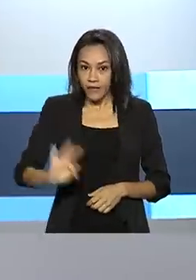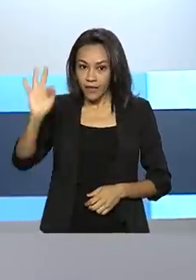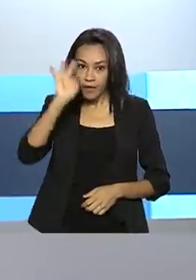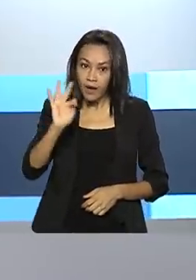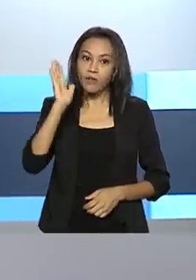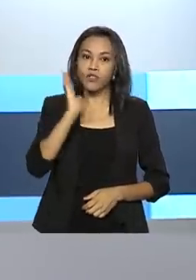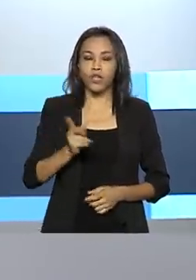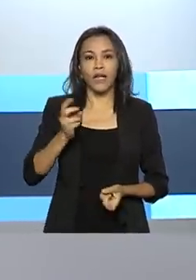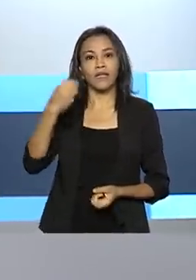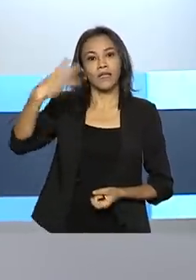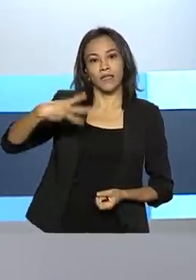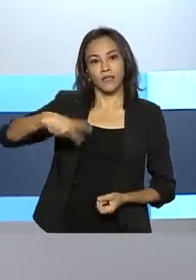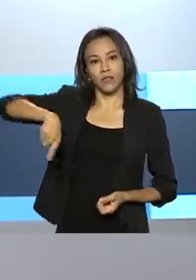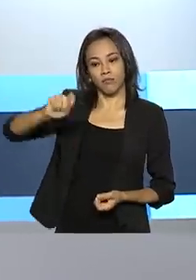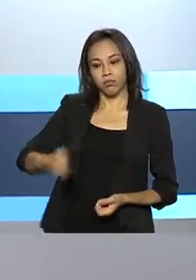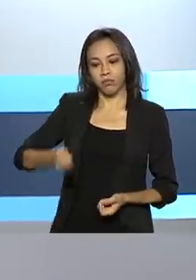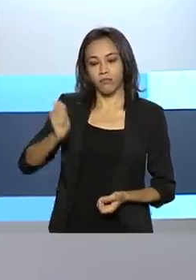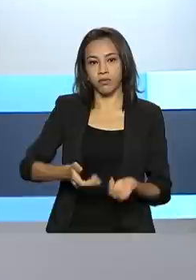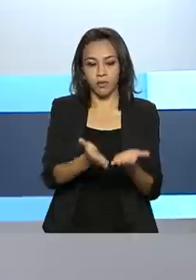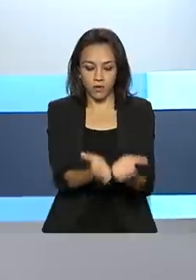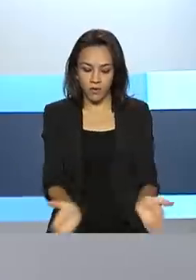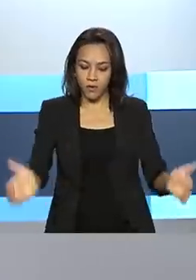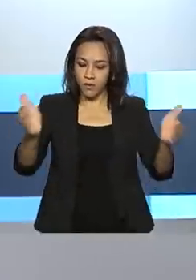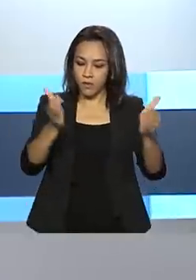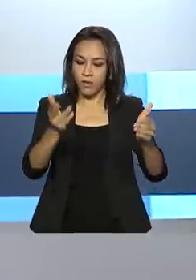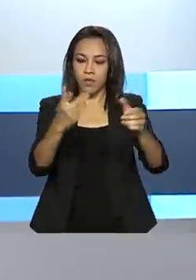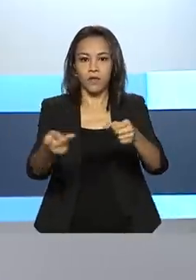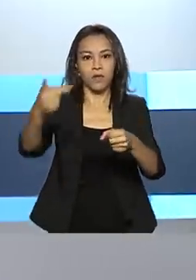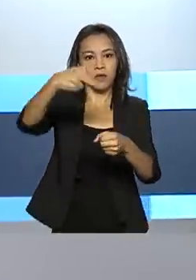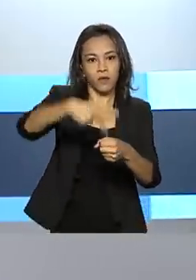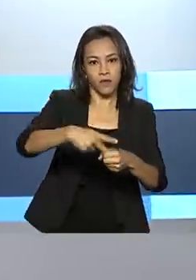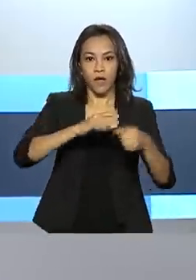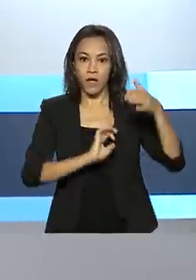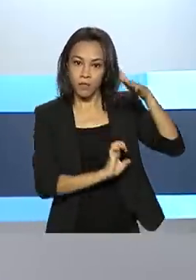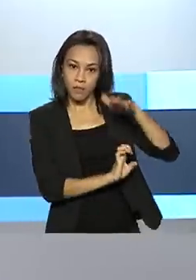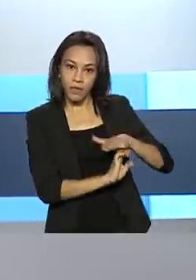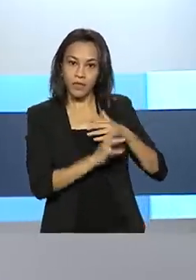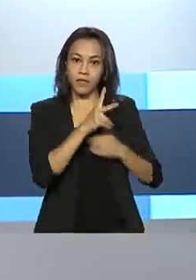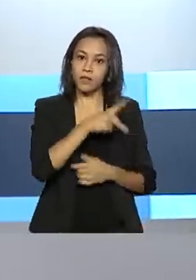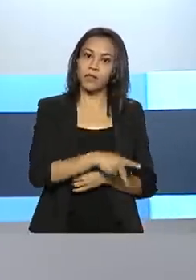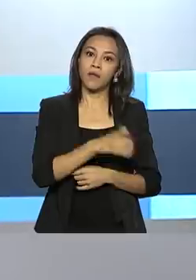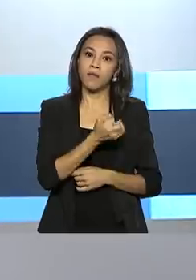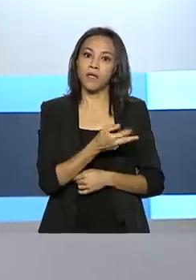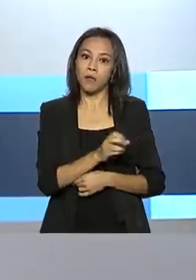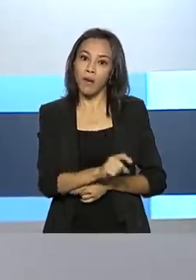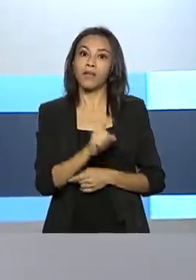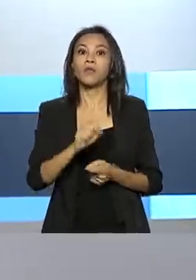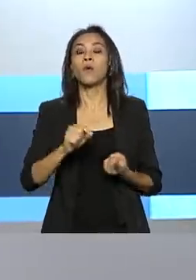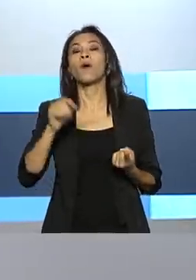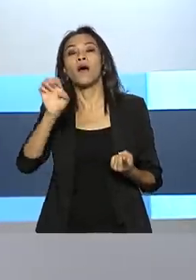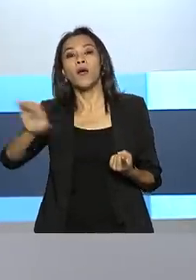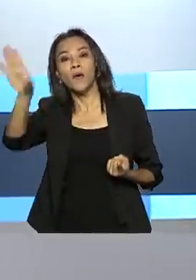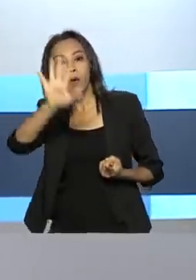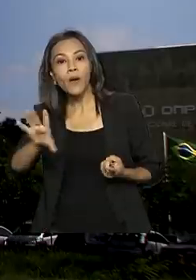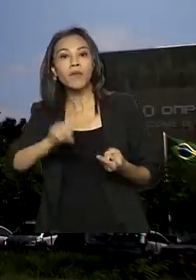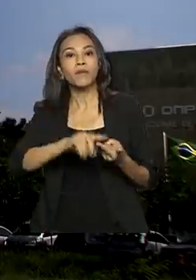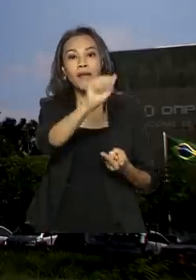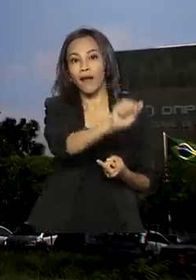o terceiro leilão de barris de petróleo. A Petrobras disputou com empresas europeias e asiáticas e foi a vencedora.